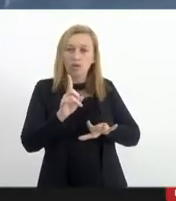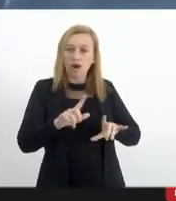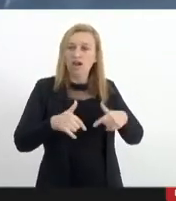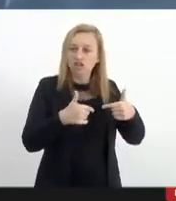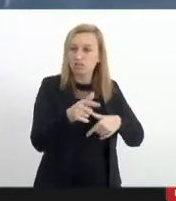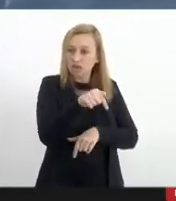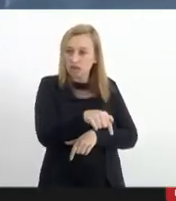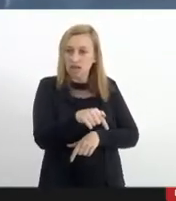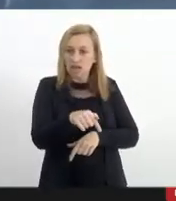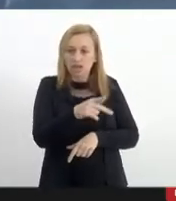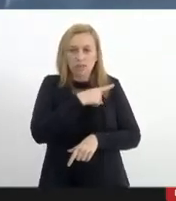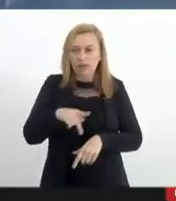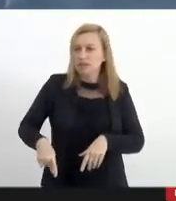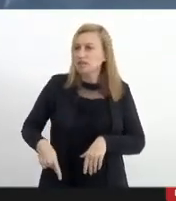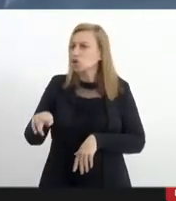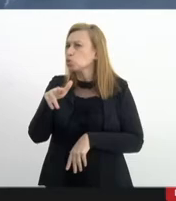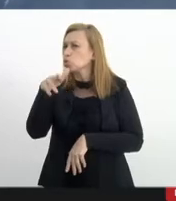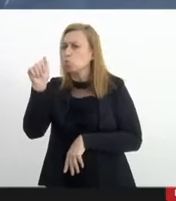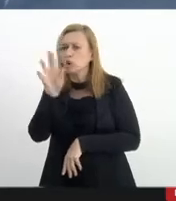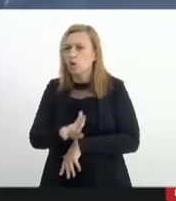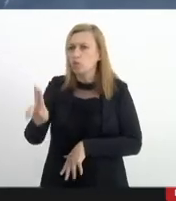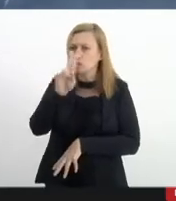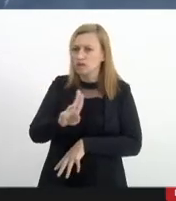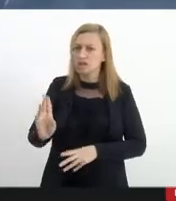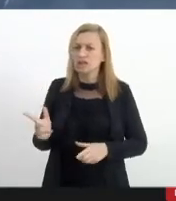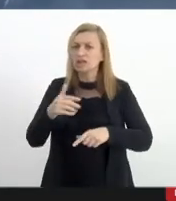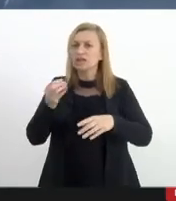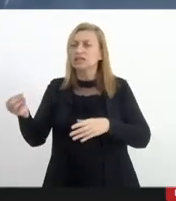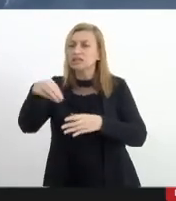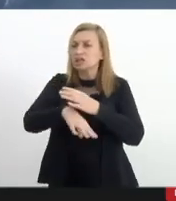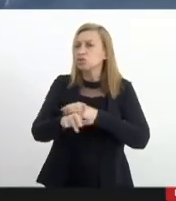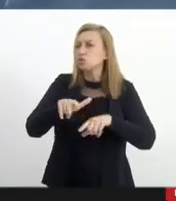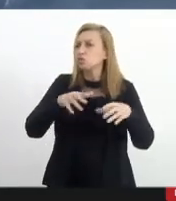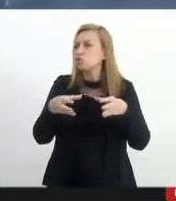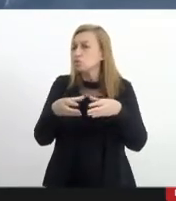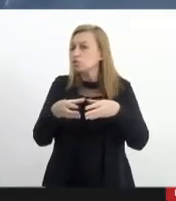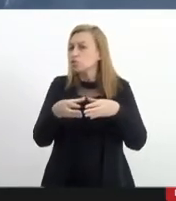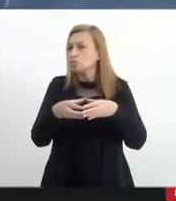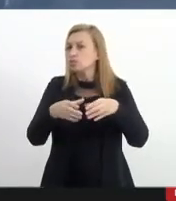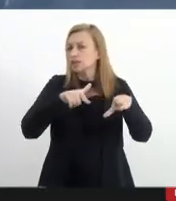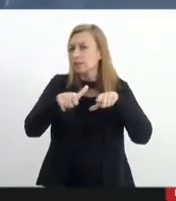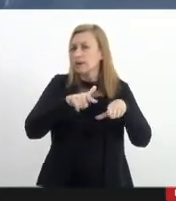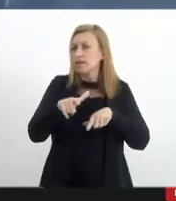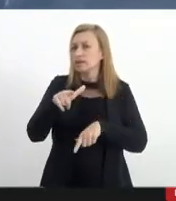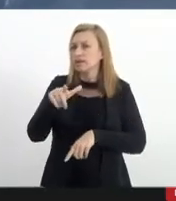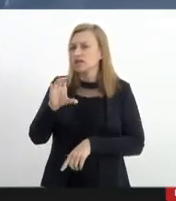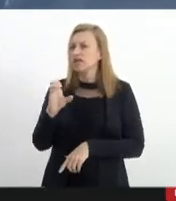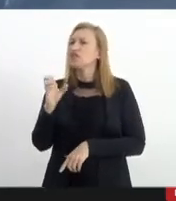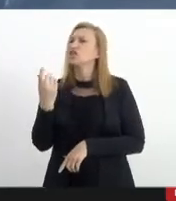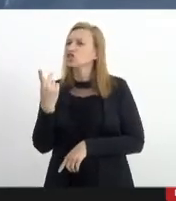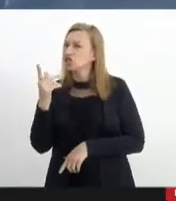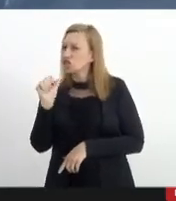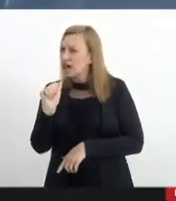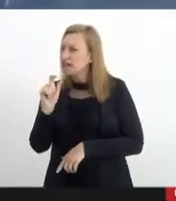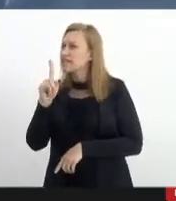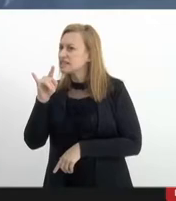essa presidência jamais usou dentro desse grupo de trabalho o termo chacina, por exemplo,